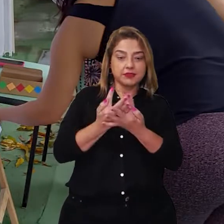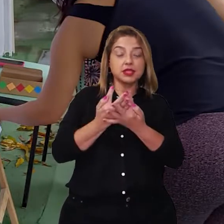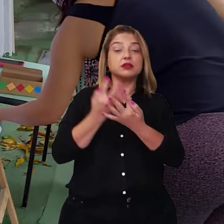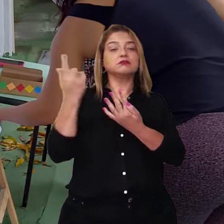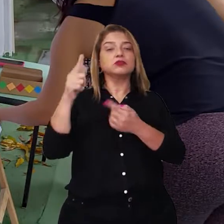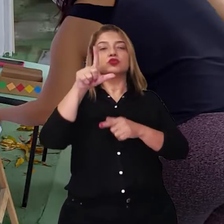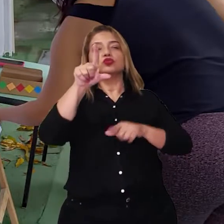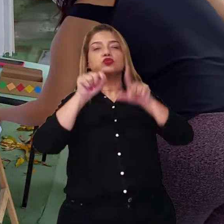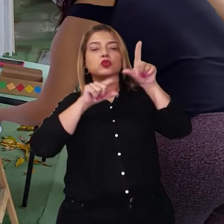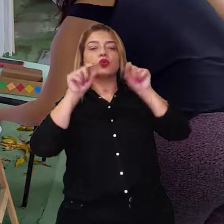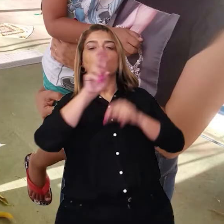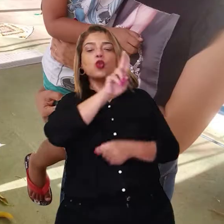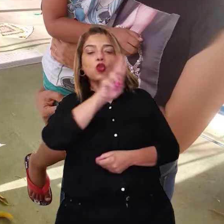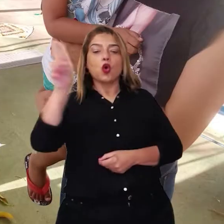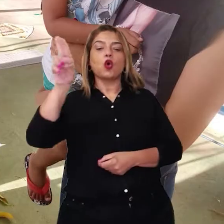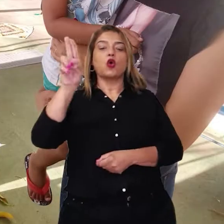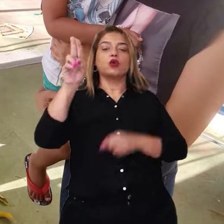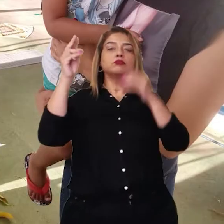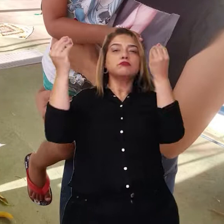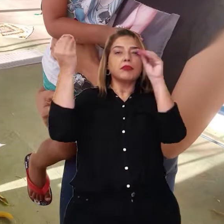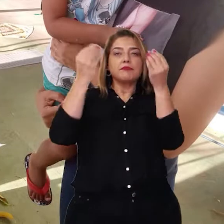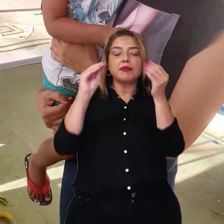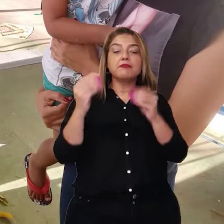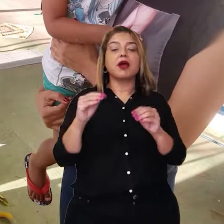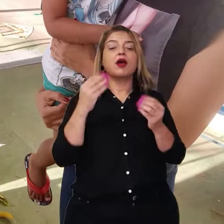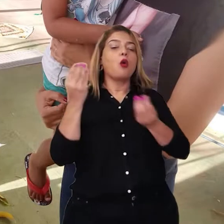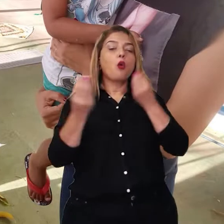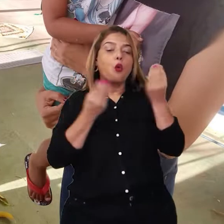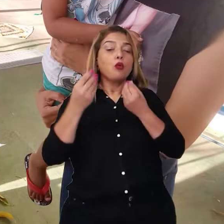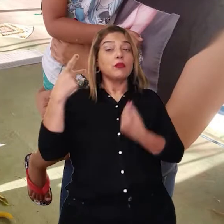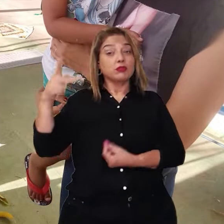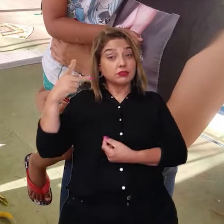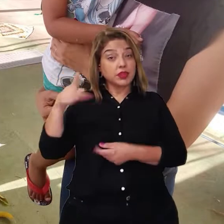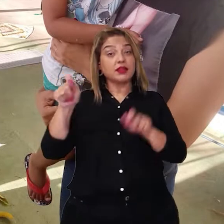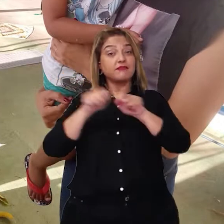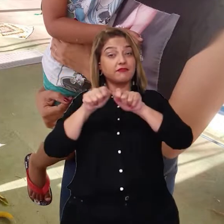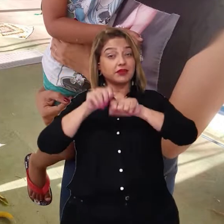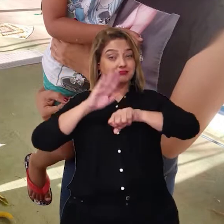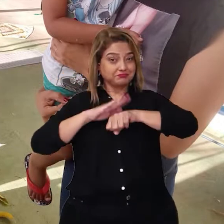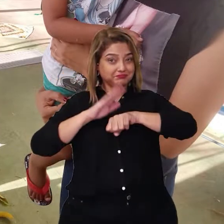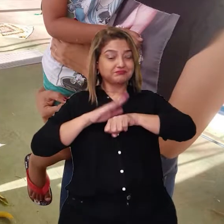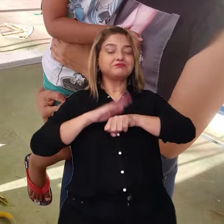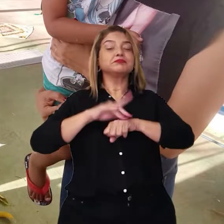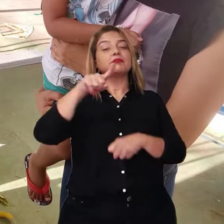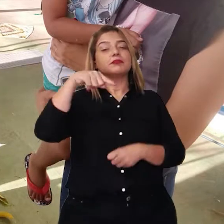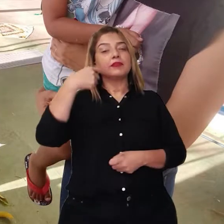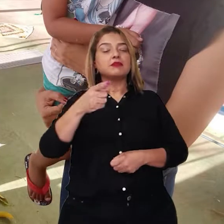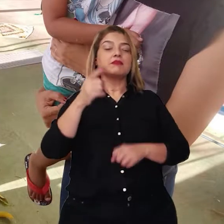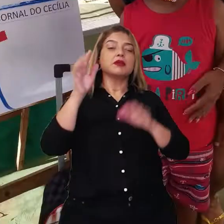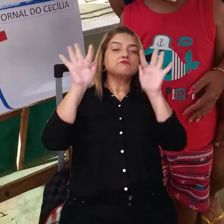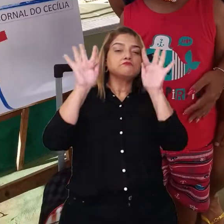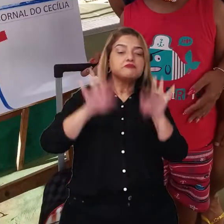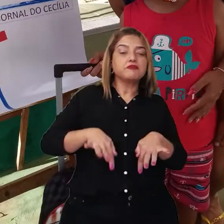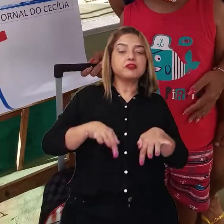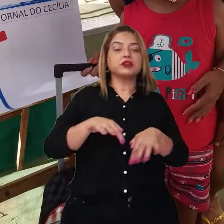escolheram o nome, participaram desse processo. E aí então, finalmente, depois de ver tanta